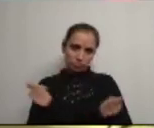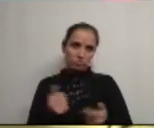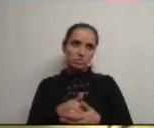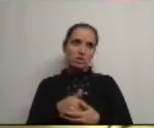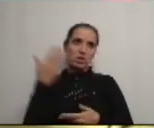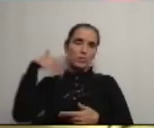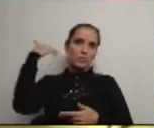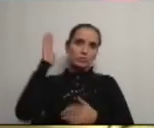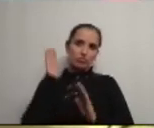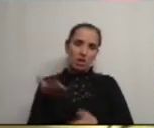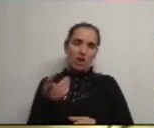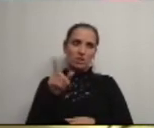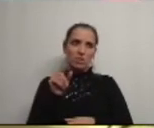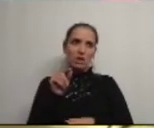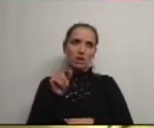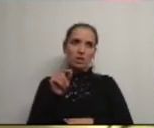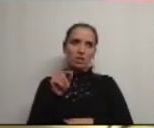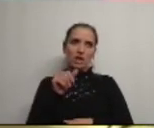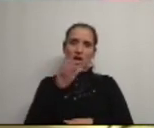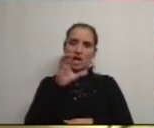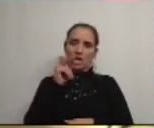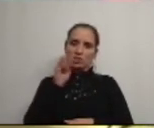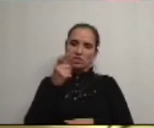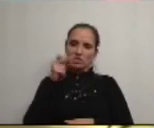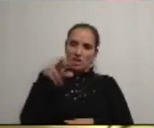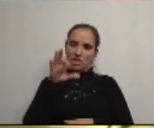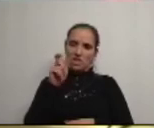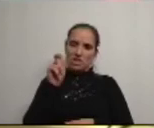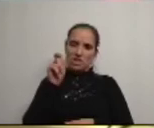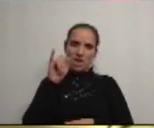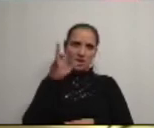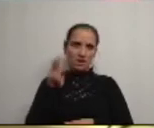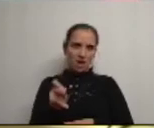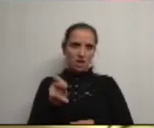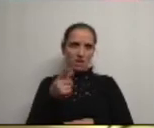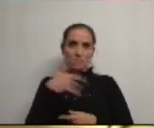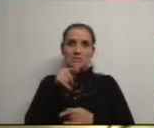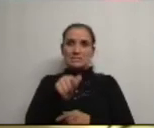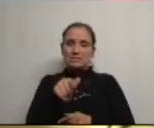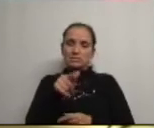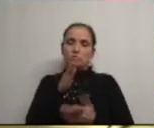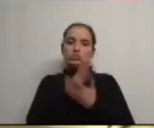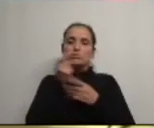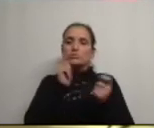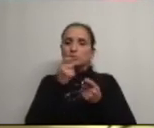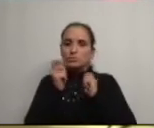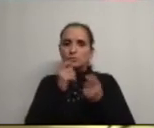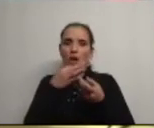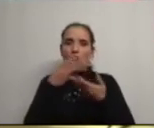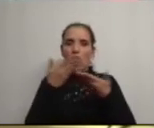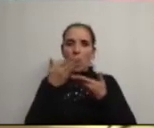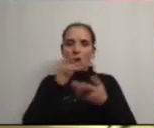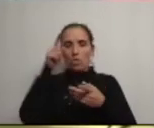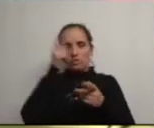anteriormente foi resolvido na Castanheira mas isto é em diálogo com outras entidades